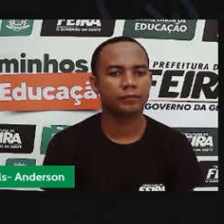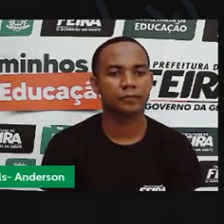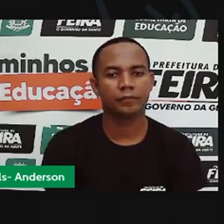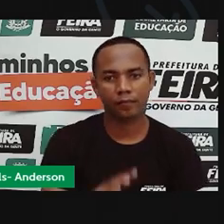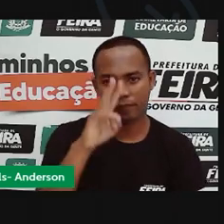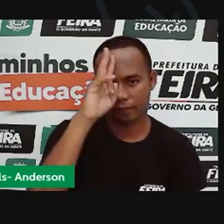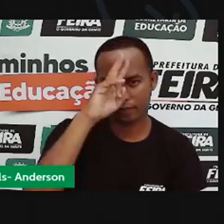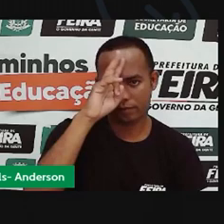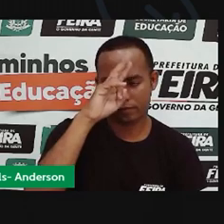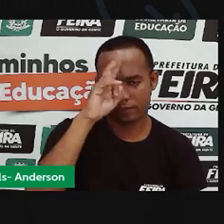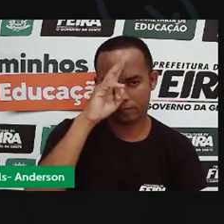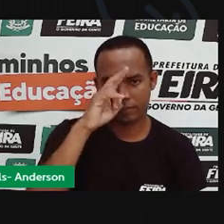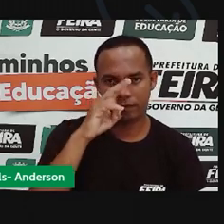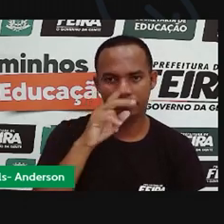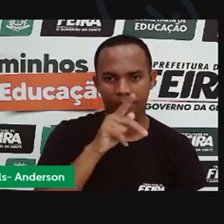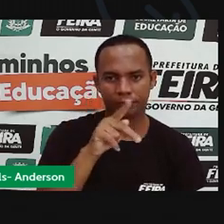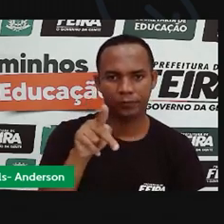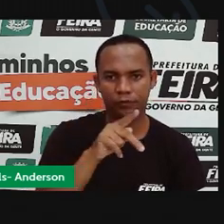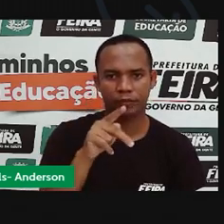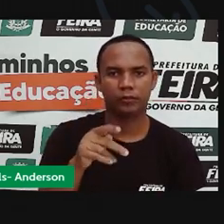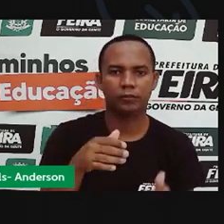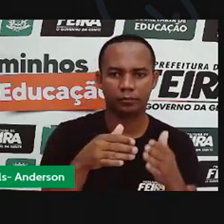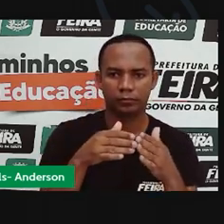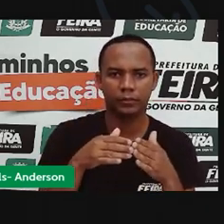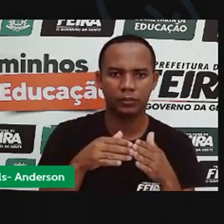Lembra que a prova pegou uma cordinha?